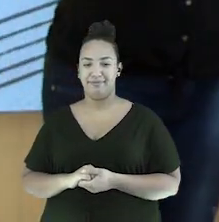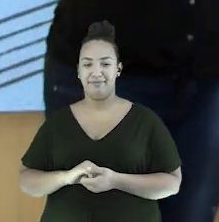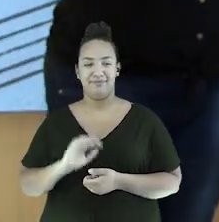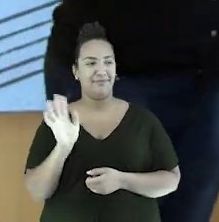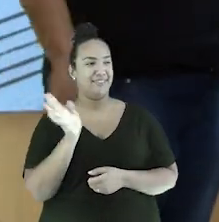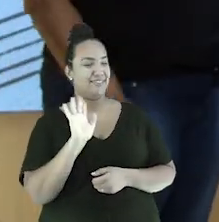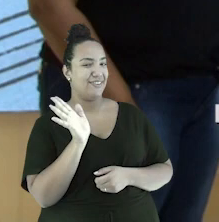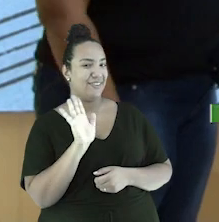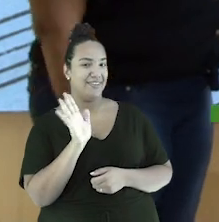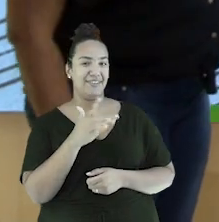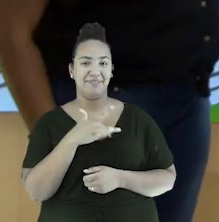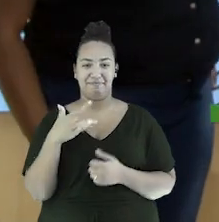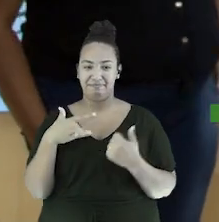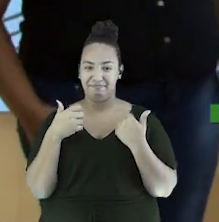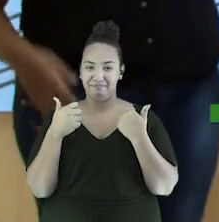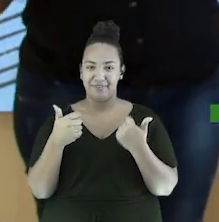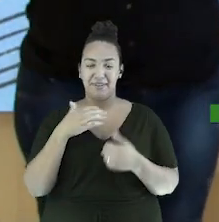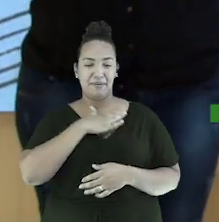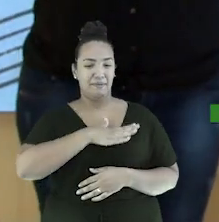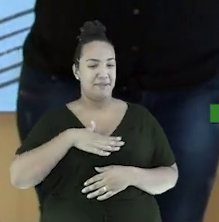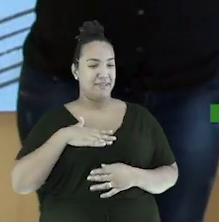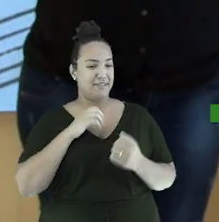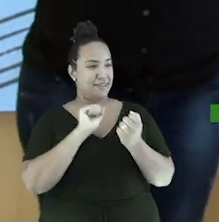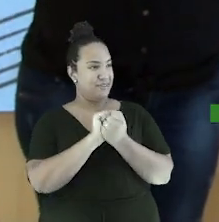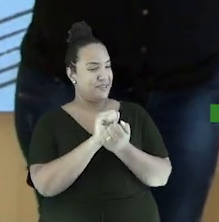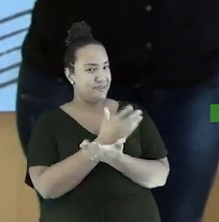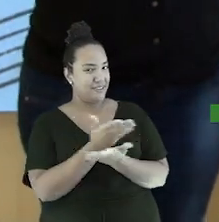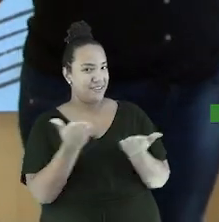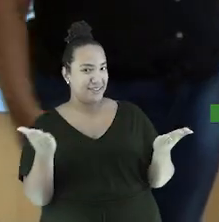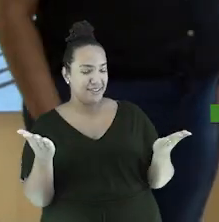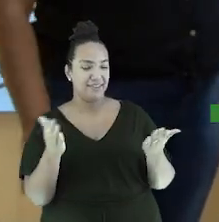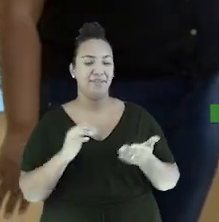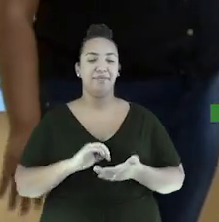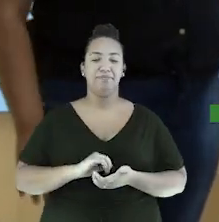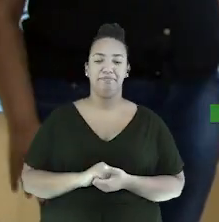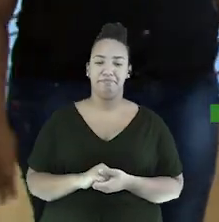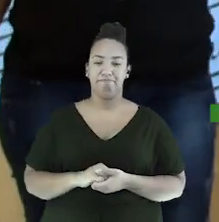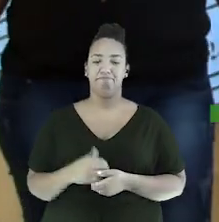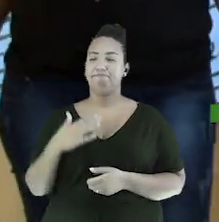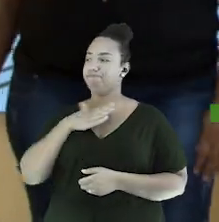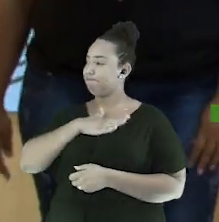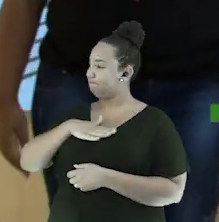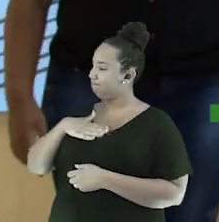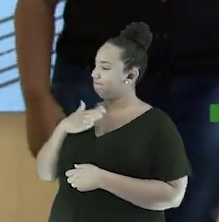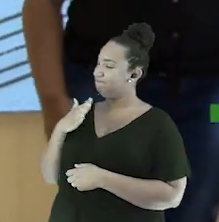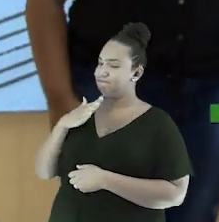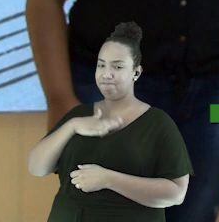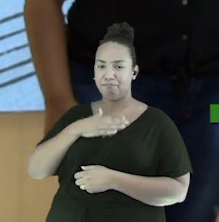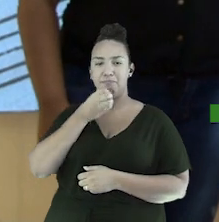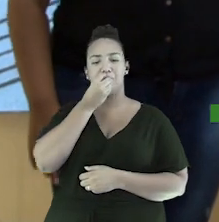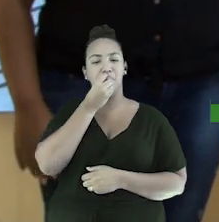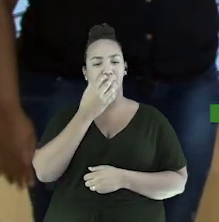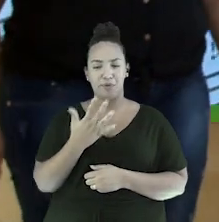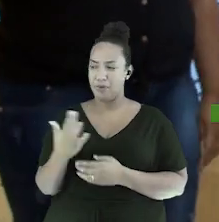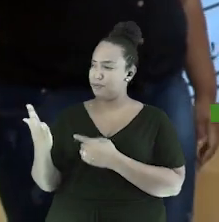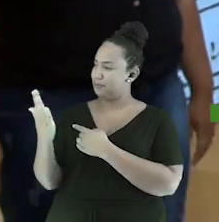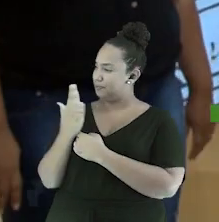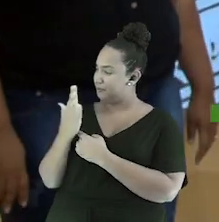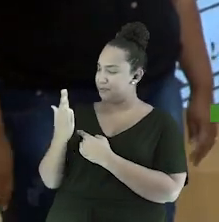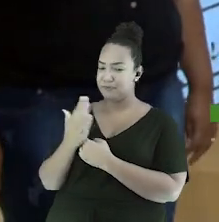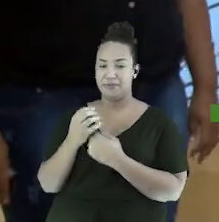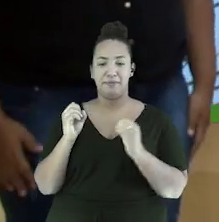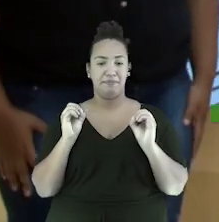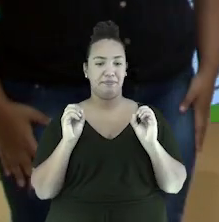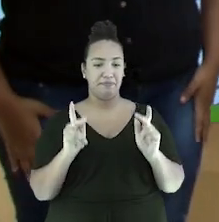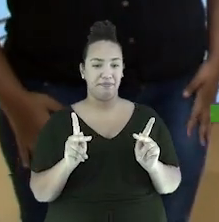Oi, gente! Oi, professor Fabrício! É prazer estar aqui com vocês. Que isso! O prazer é todo meu. Que bom que você está aqui para me ajudar nesse